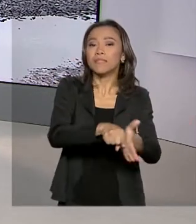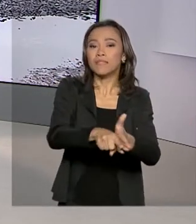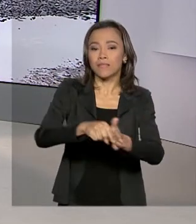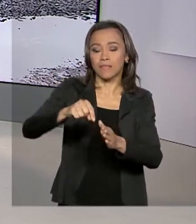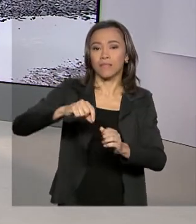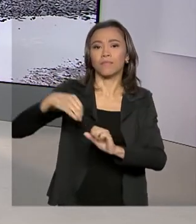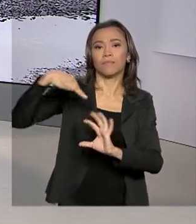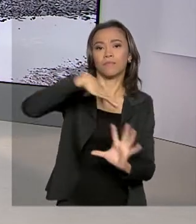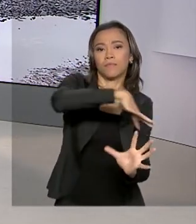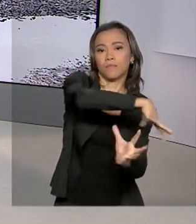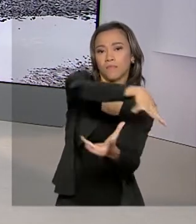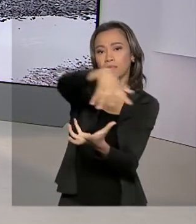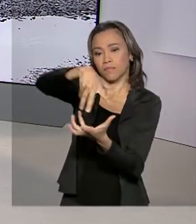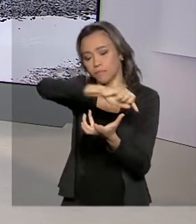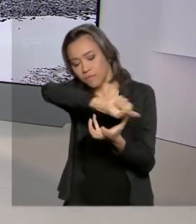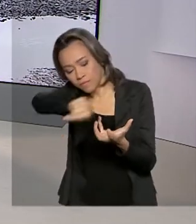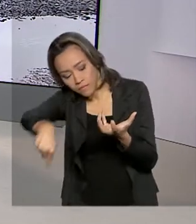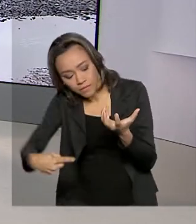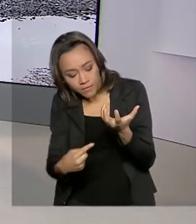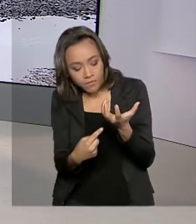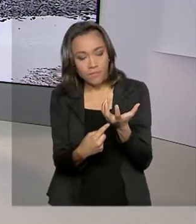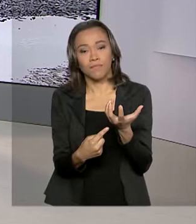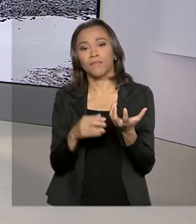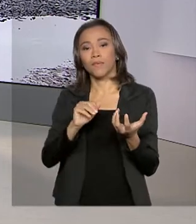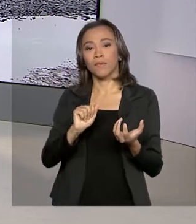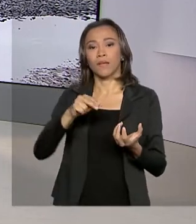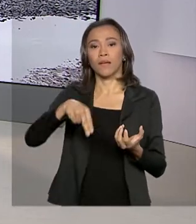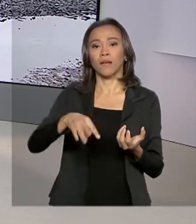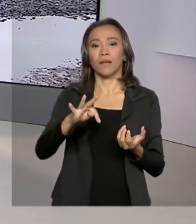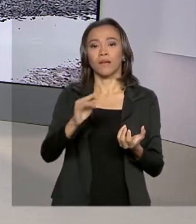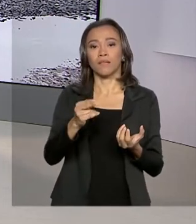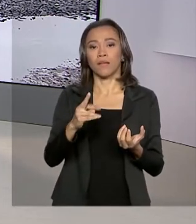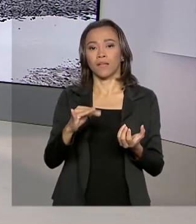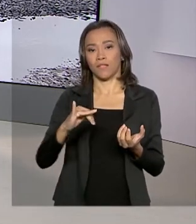o repórter Maurício de Almeida. conta os detalhes para a gente. Maurício, bom dia.